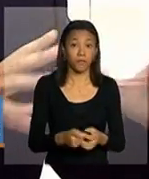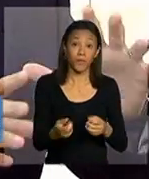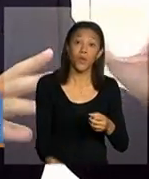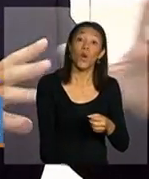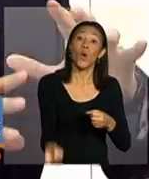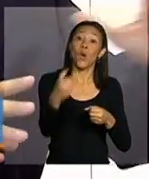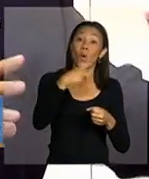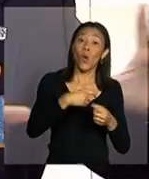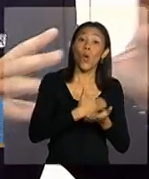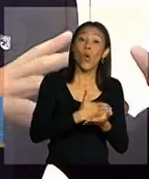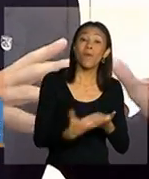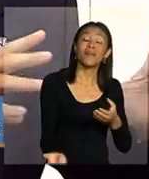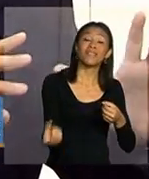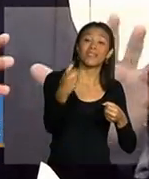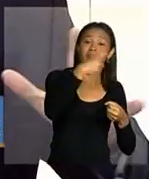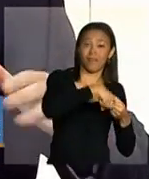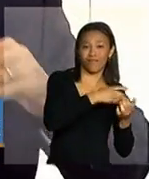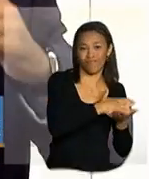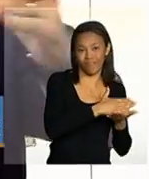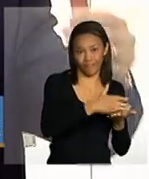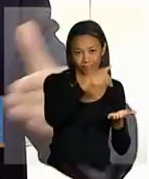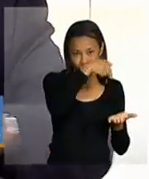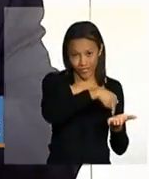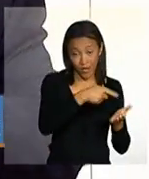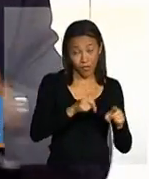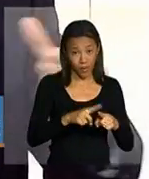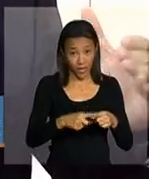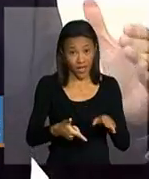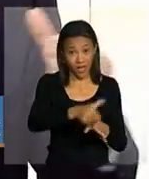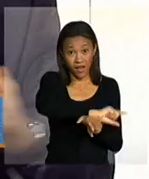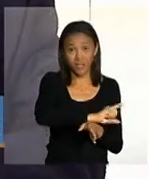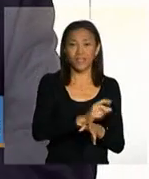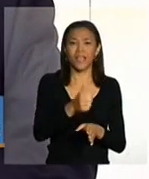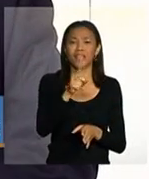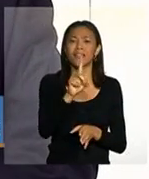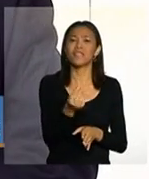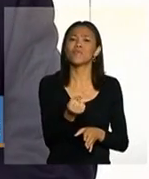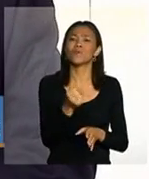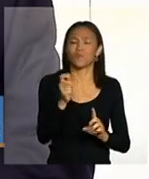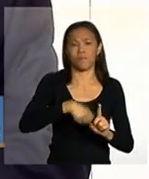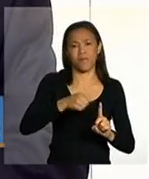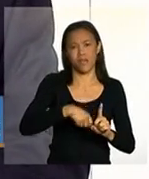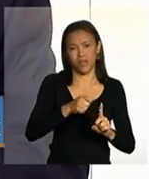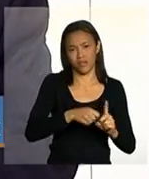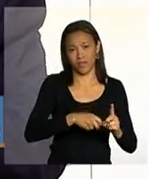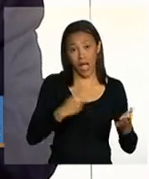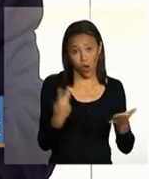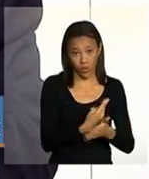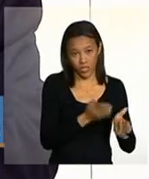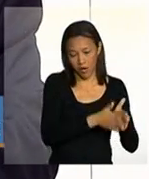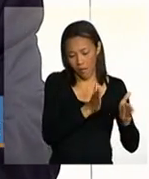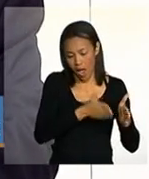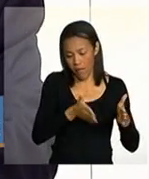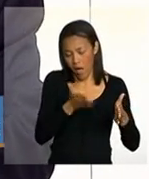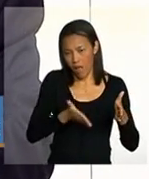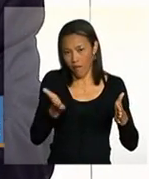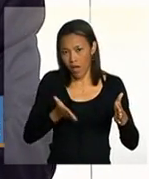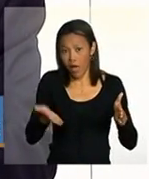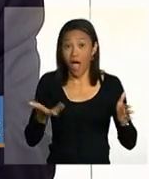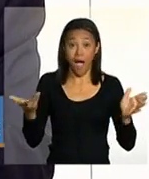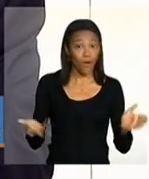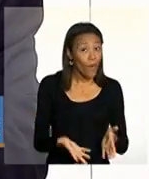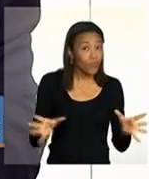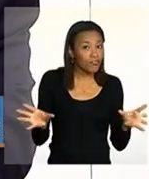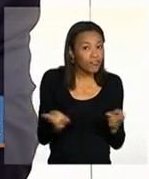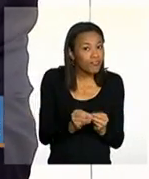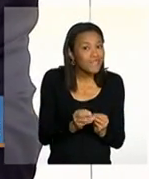dos efeitos, antes da advertência. Porque anteriormente ficava 18 meses nesses efeitos. Agora, com seis meses, se a família